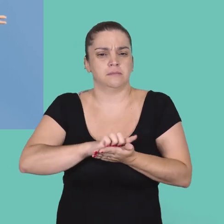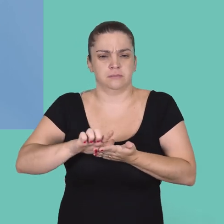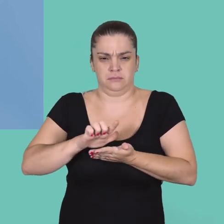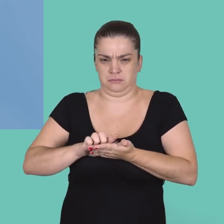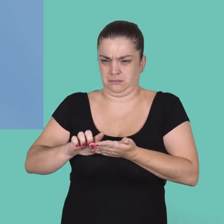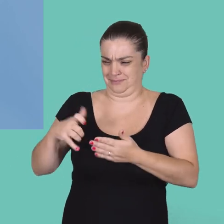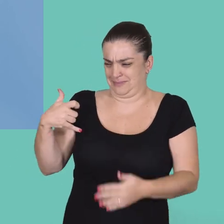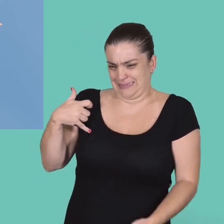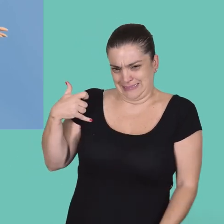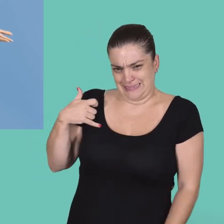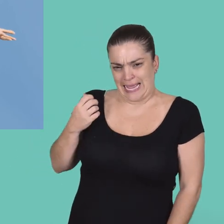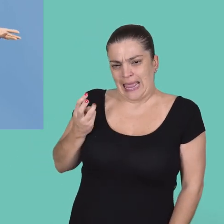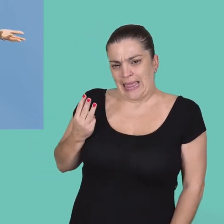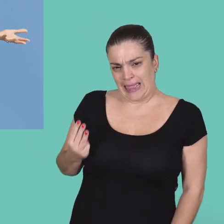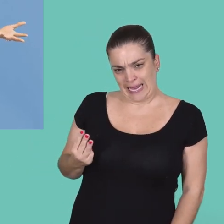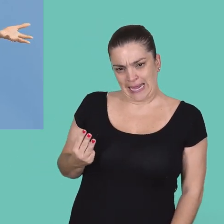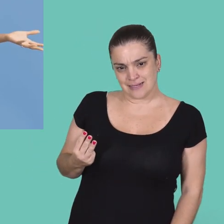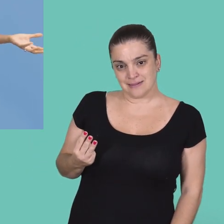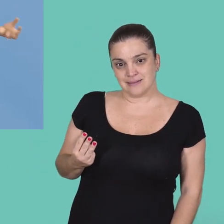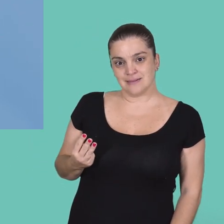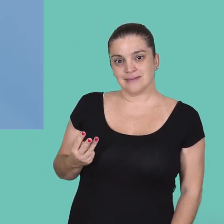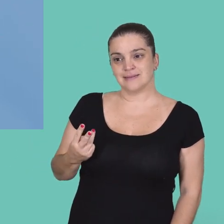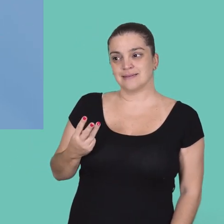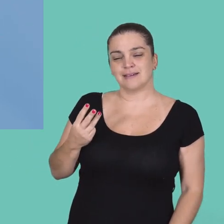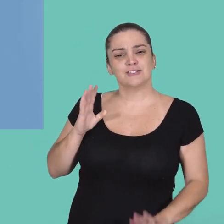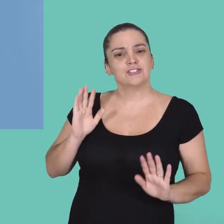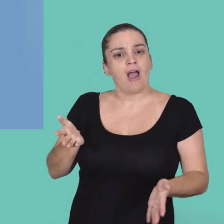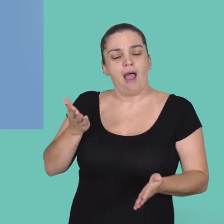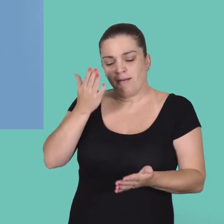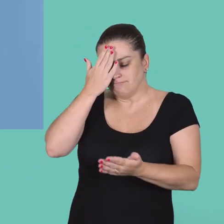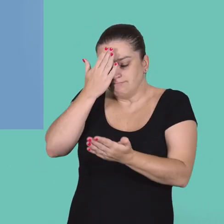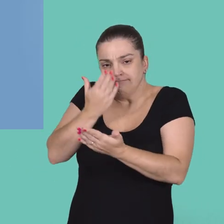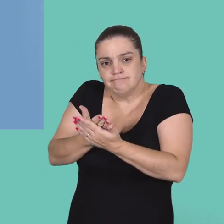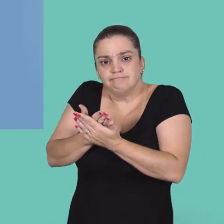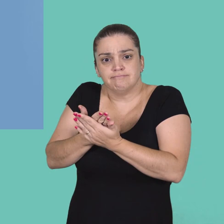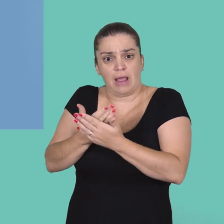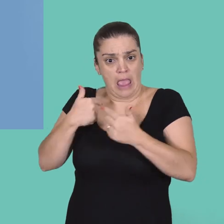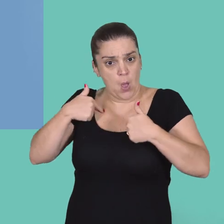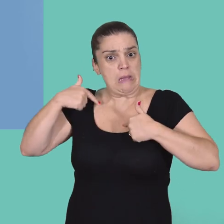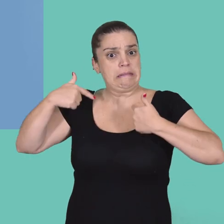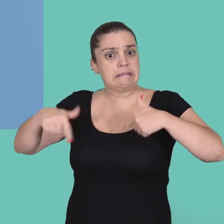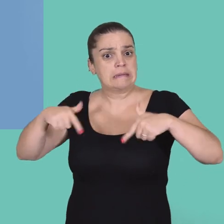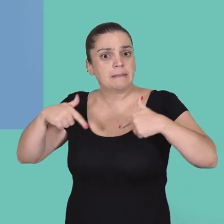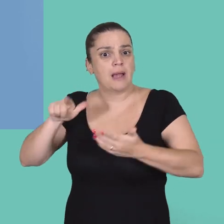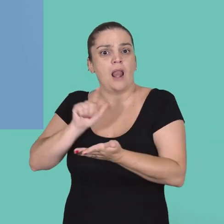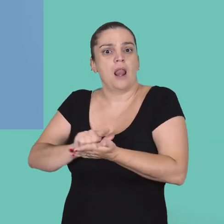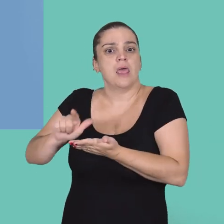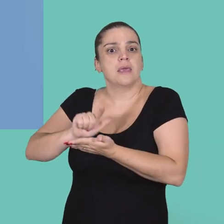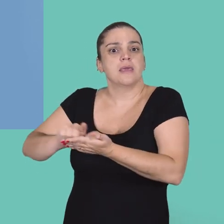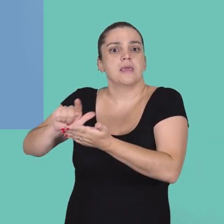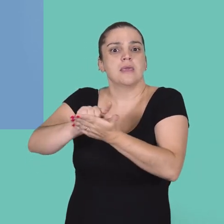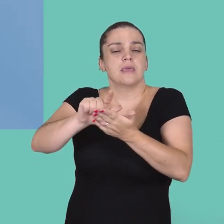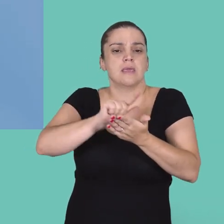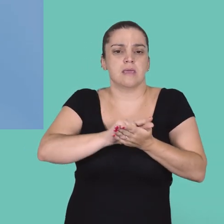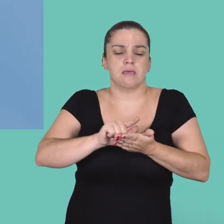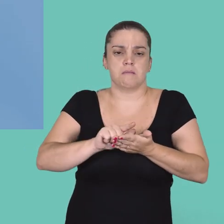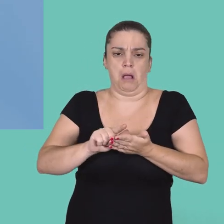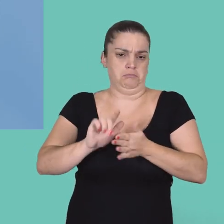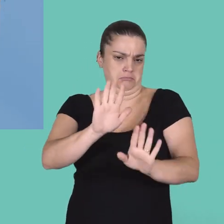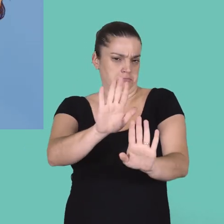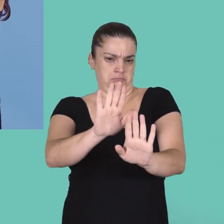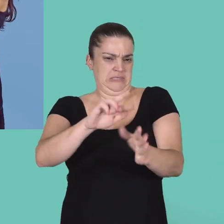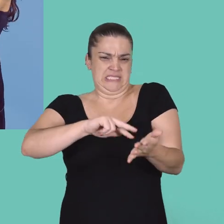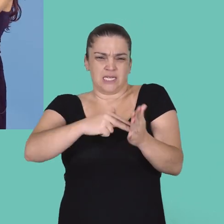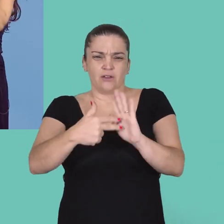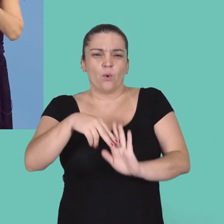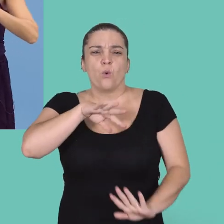tão jovem quanto uma criança de três anos, ela acredita que o lugar para ela no laboratório é um lugar de limpeza. Não que seja